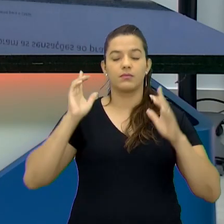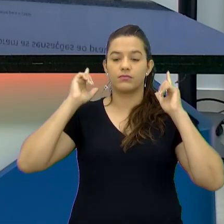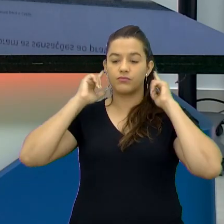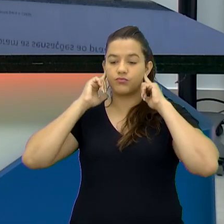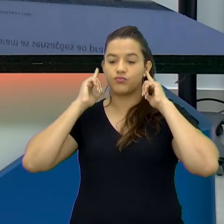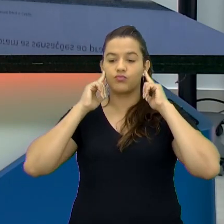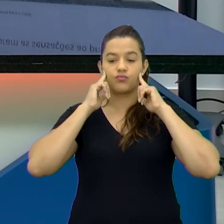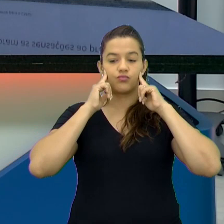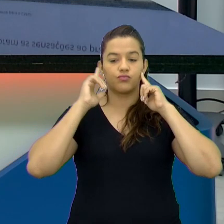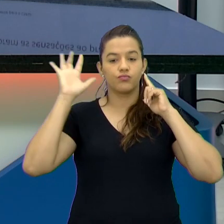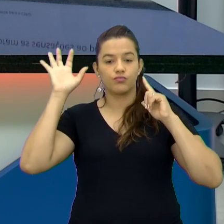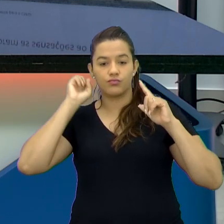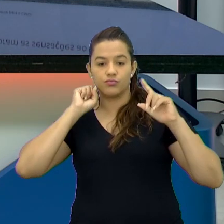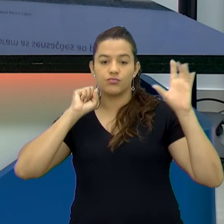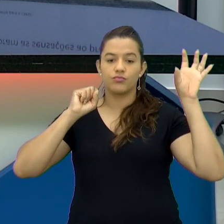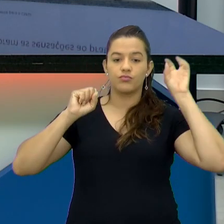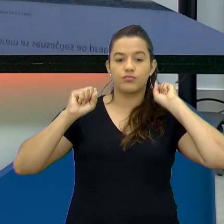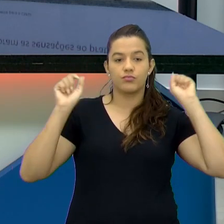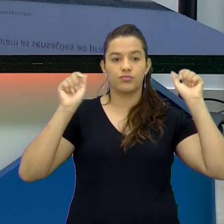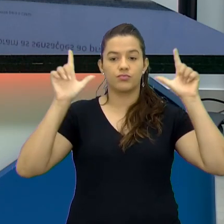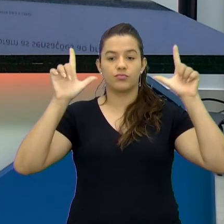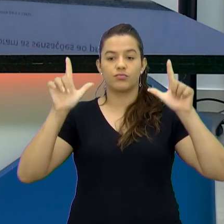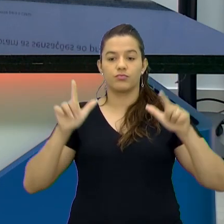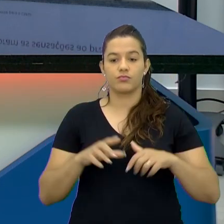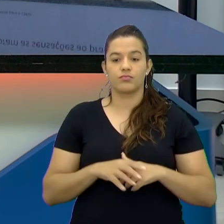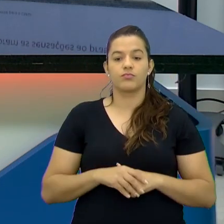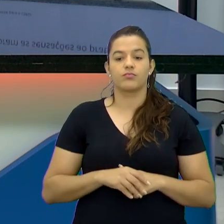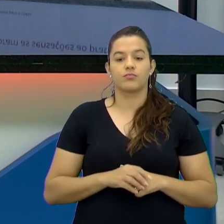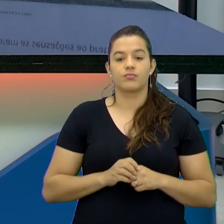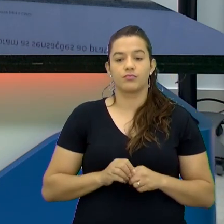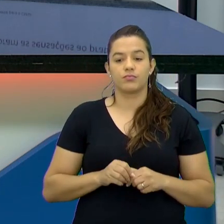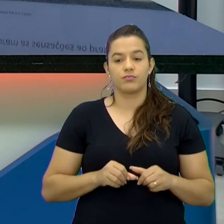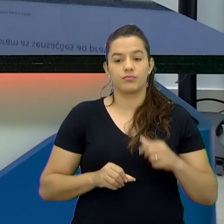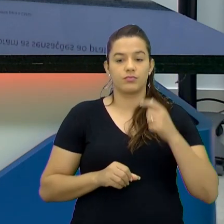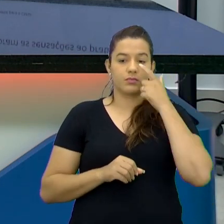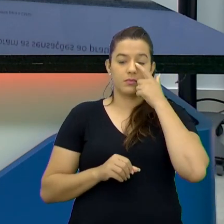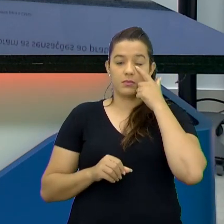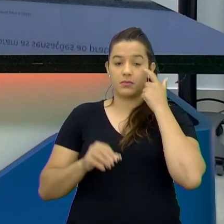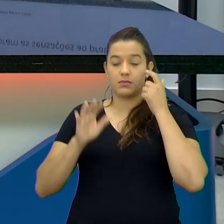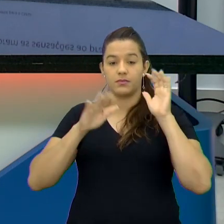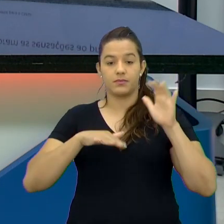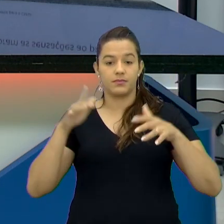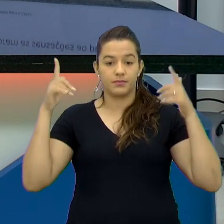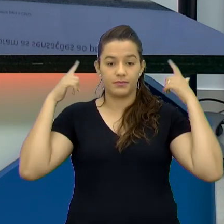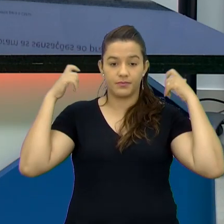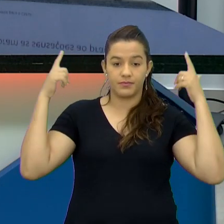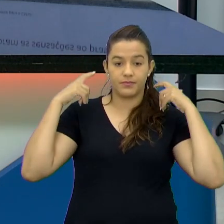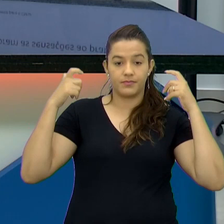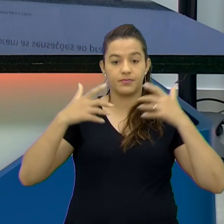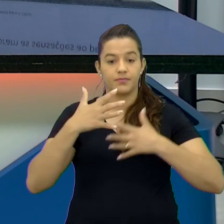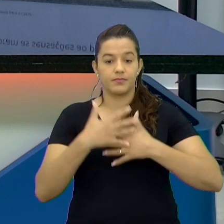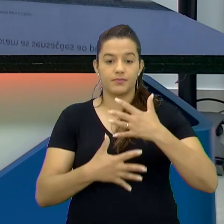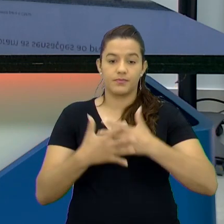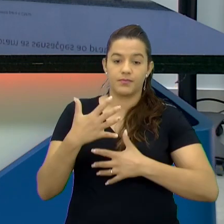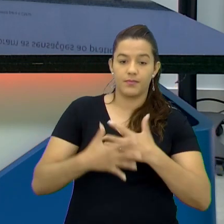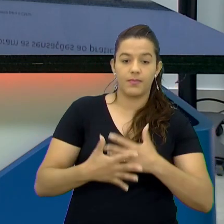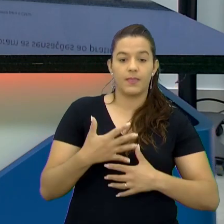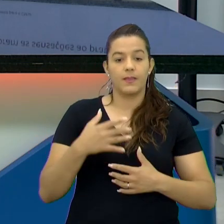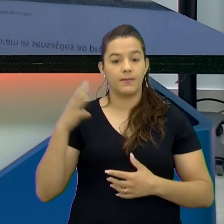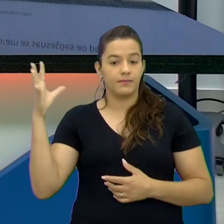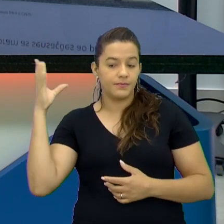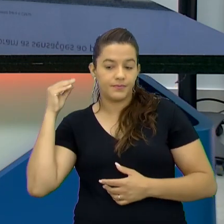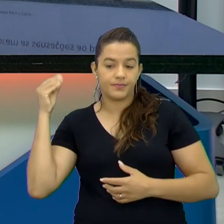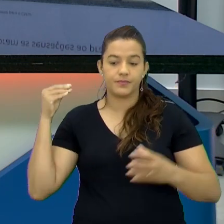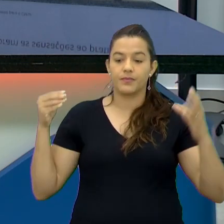a pessoa cega tem Tem E você não tem Aí você tá lá ouvindo os barulhos Tá tudo muito atrapalhado E você tem que seguir as